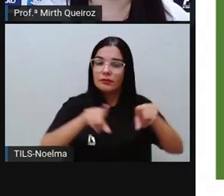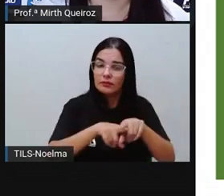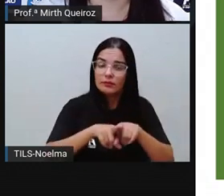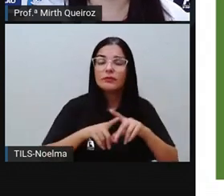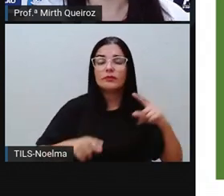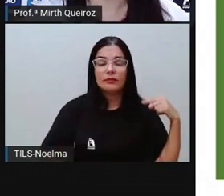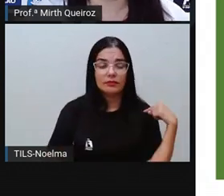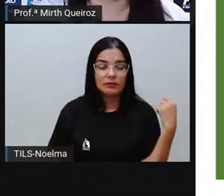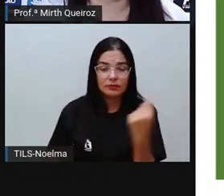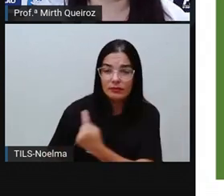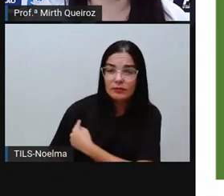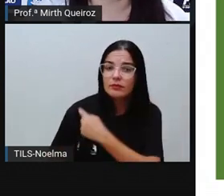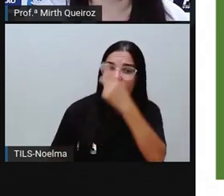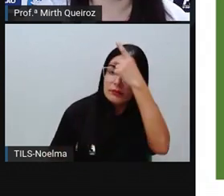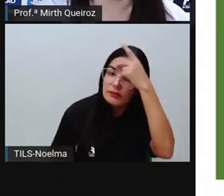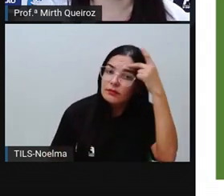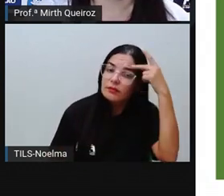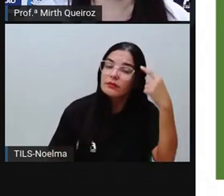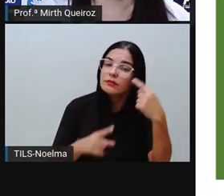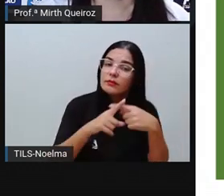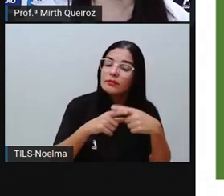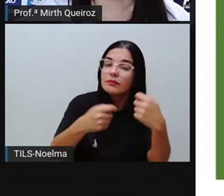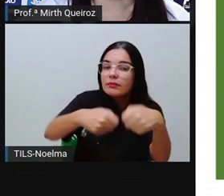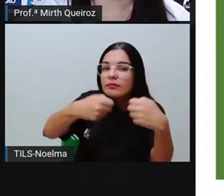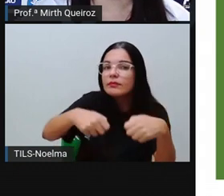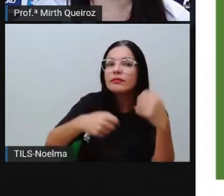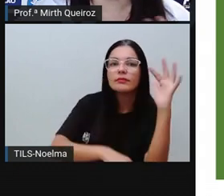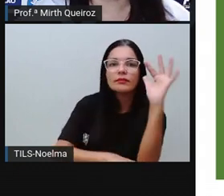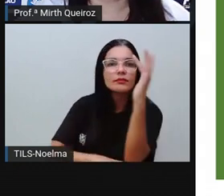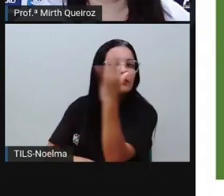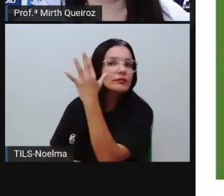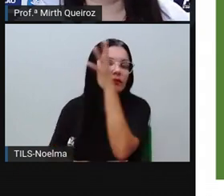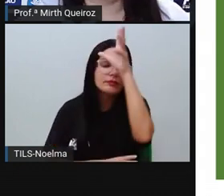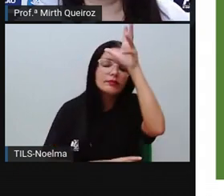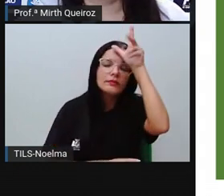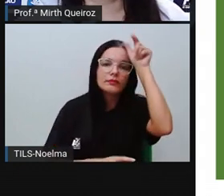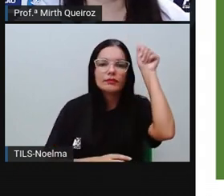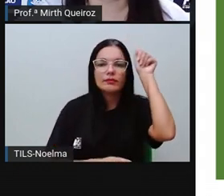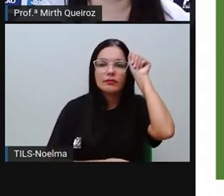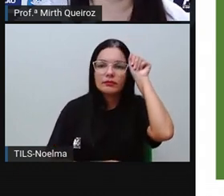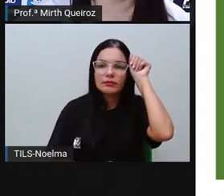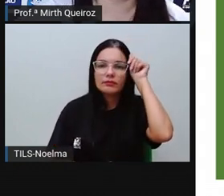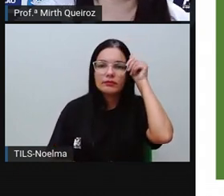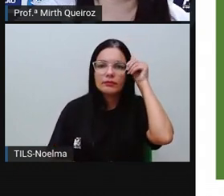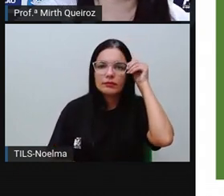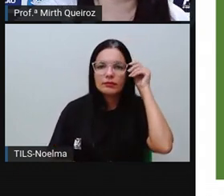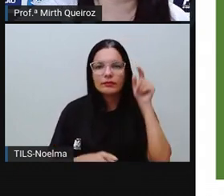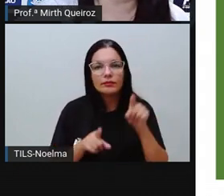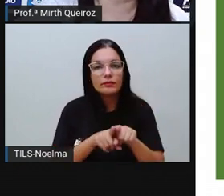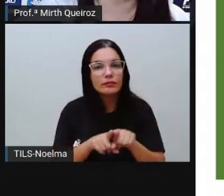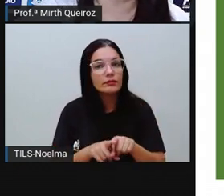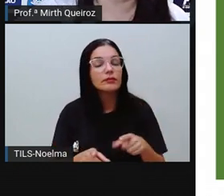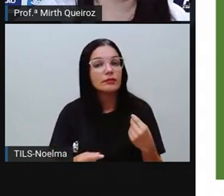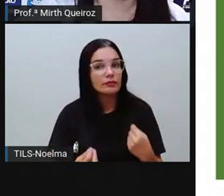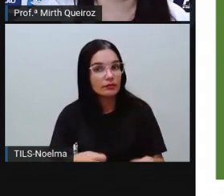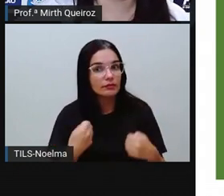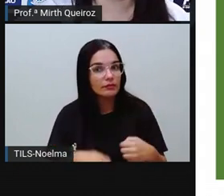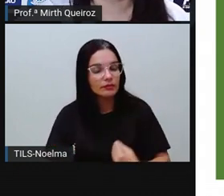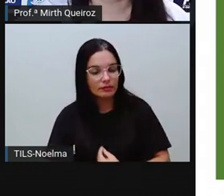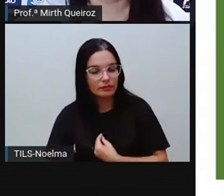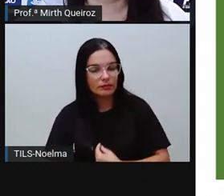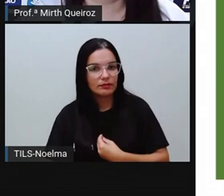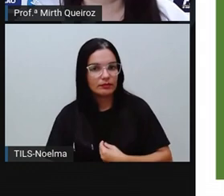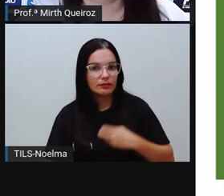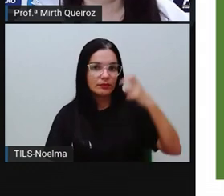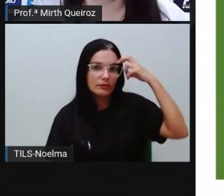dessa floresta, né? E ainda mais crucial aí para a sobrevivência da